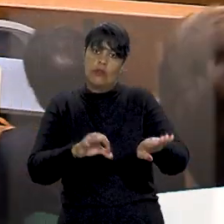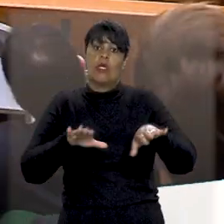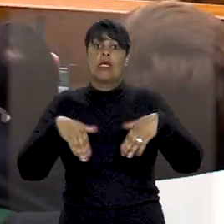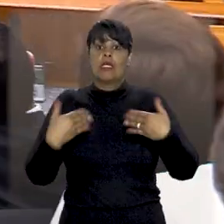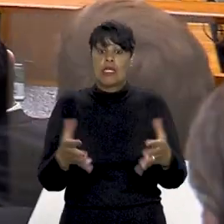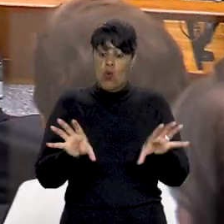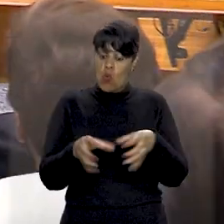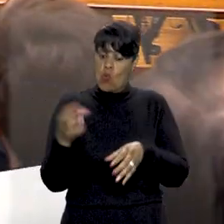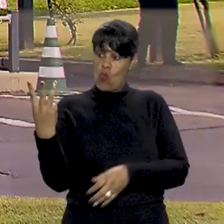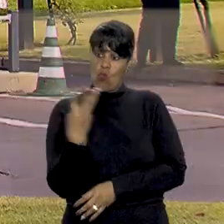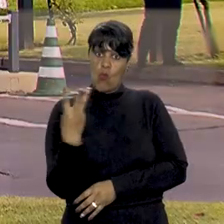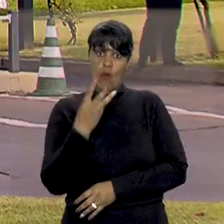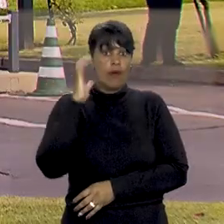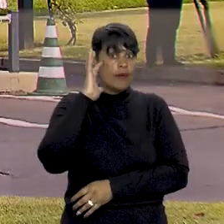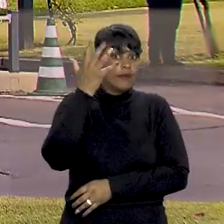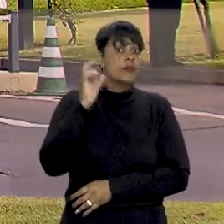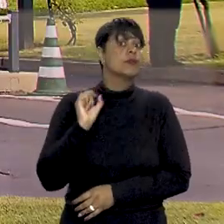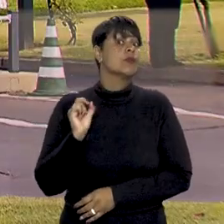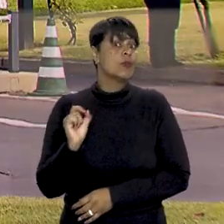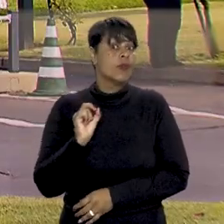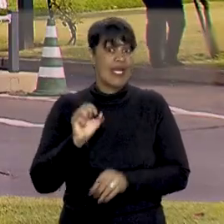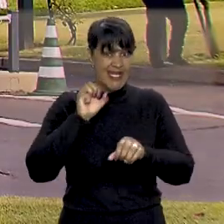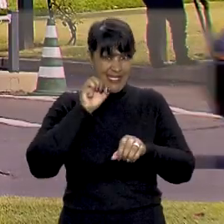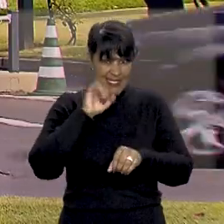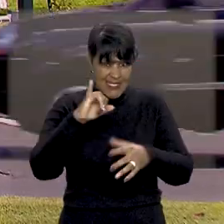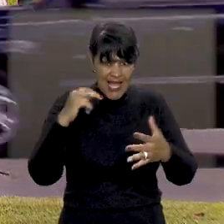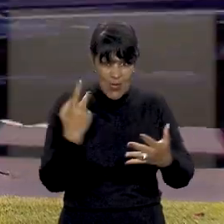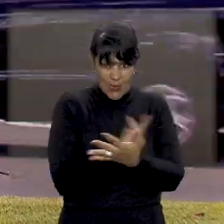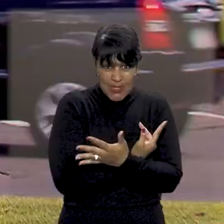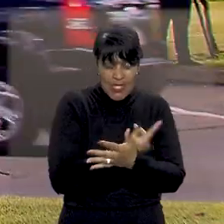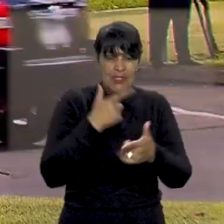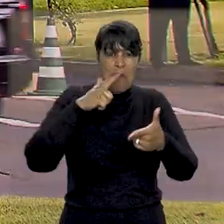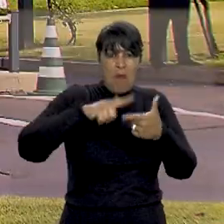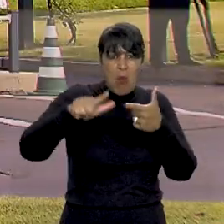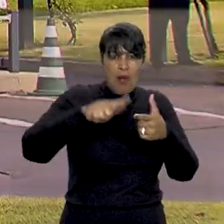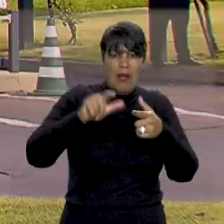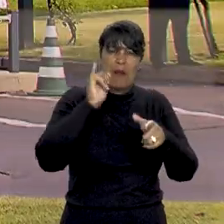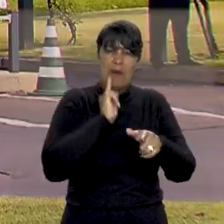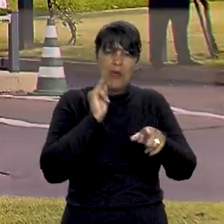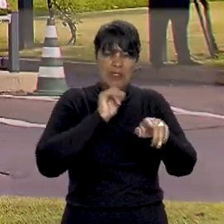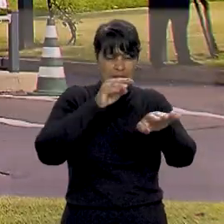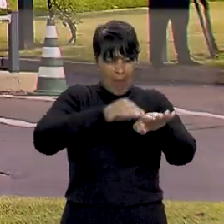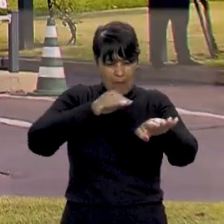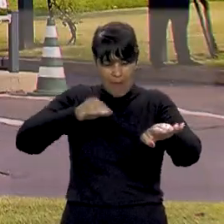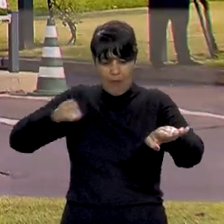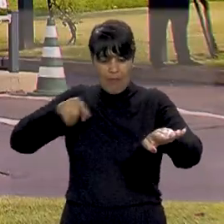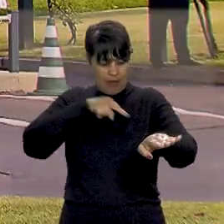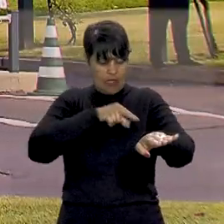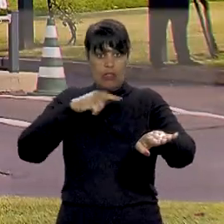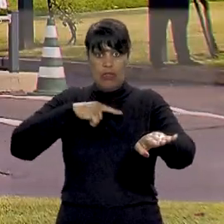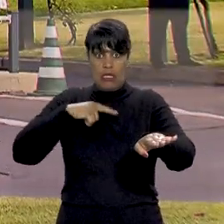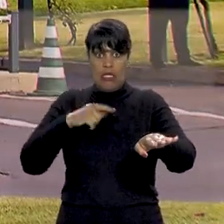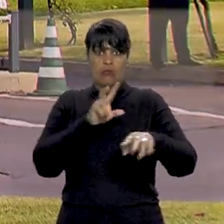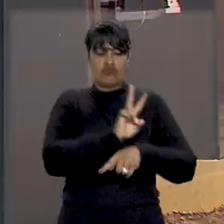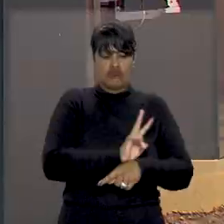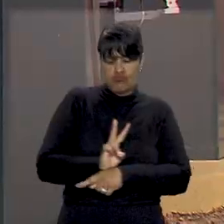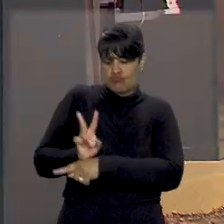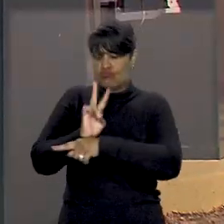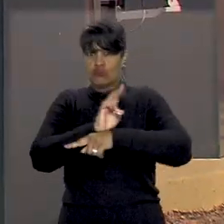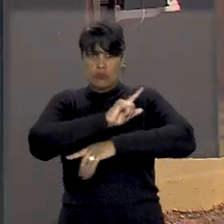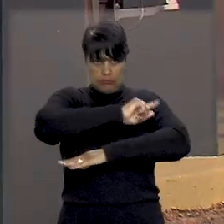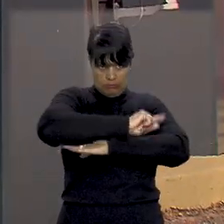a terceira turma entendeu que ao disponibilizar obstáculo físico para controlar a entrada de terceiros no estacionamento os